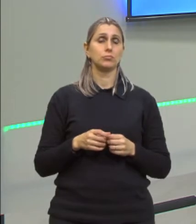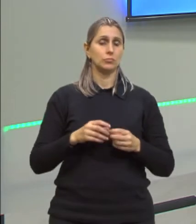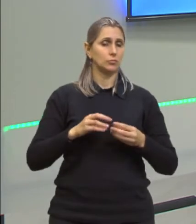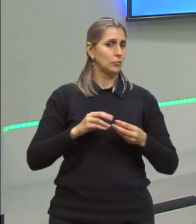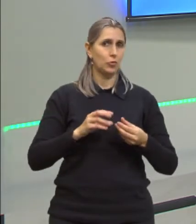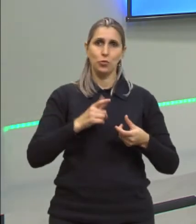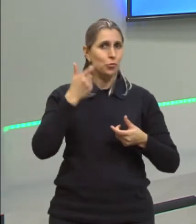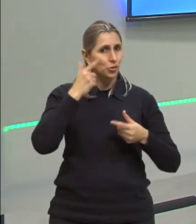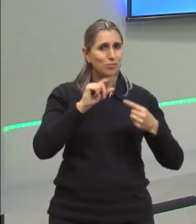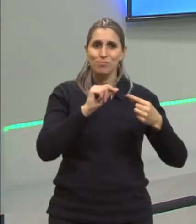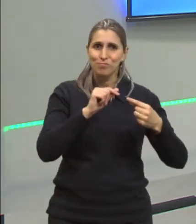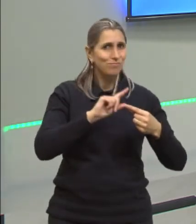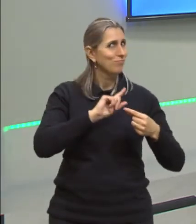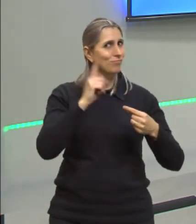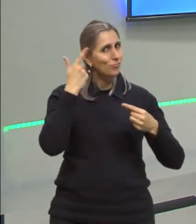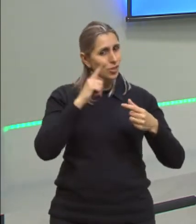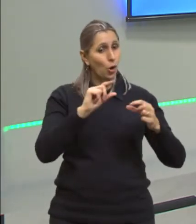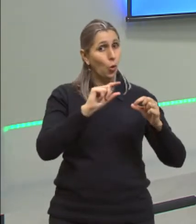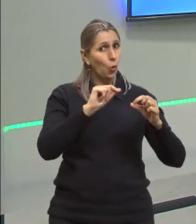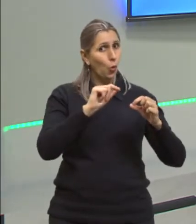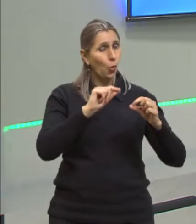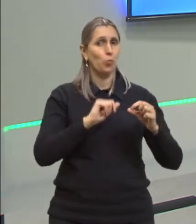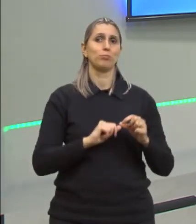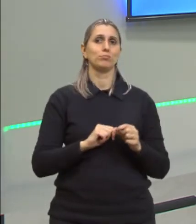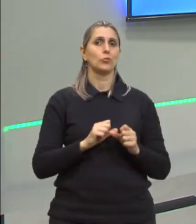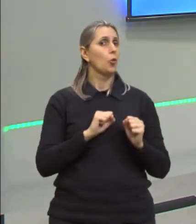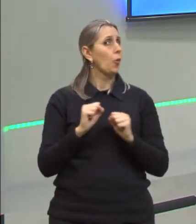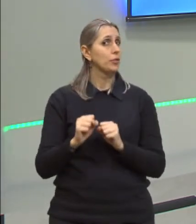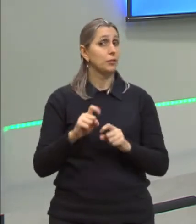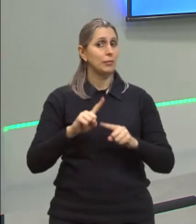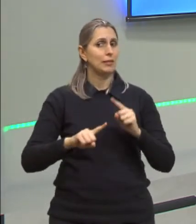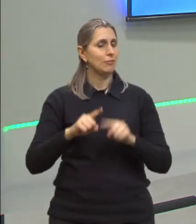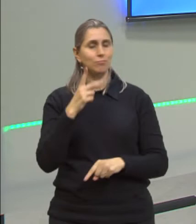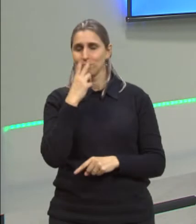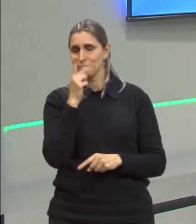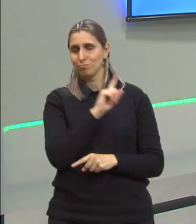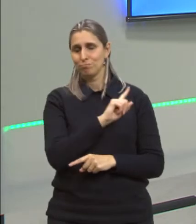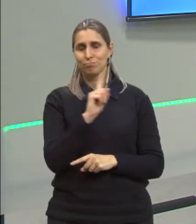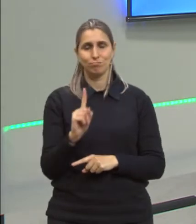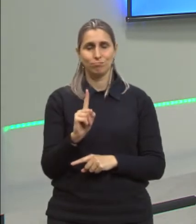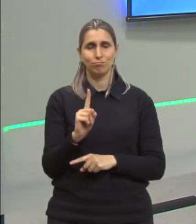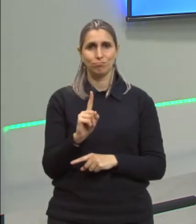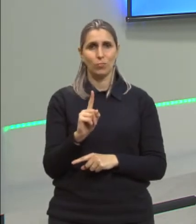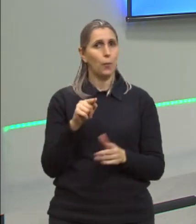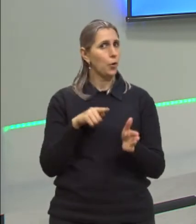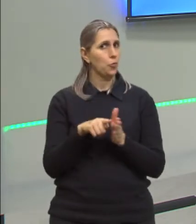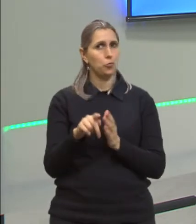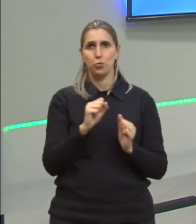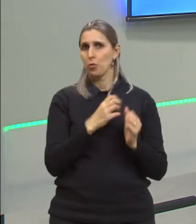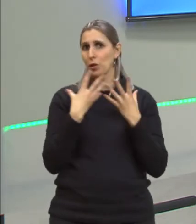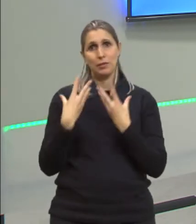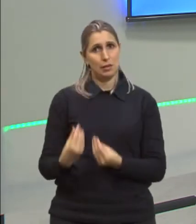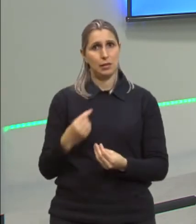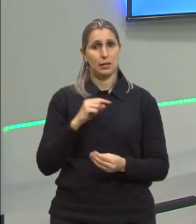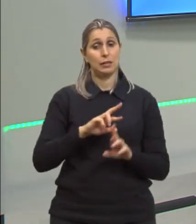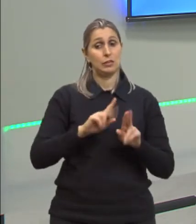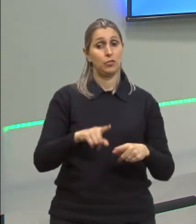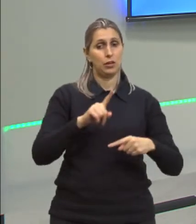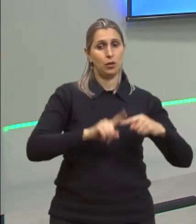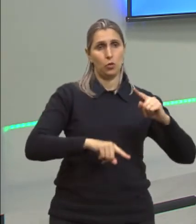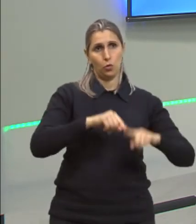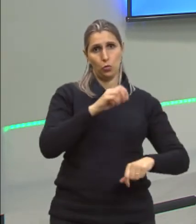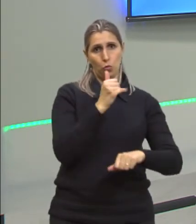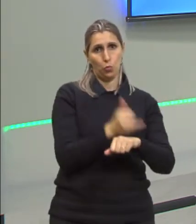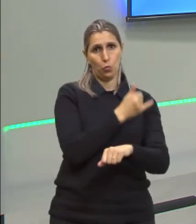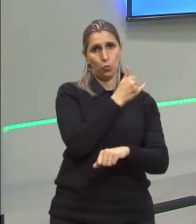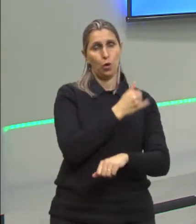afrouxariam, certo? Então, não pode ser o mesmo material. A questão não admite isso, tem que ser materiais diferentes. Agora,